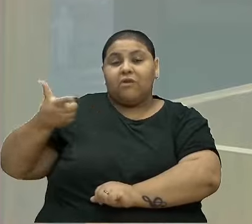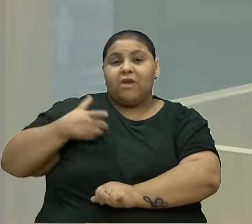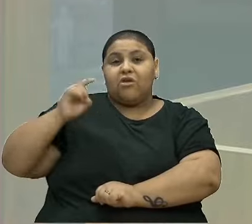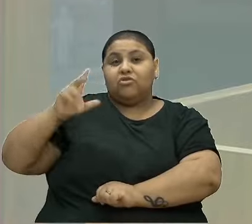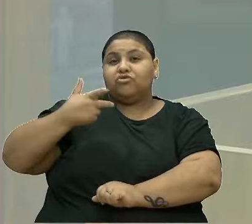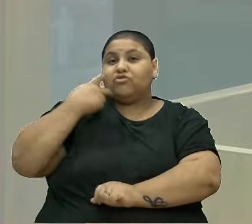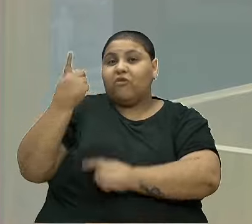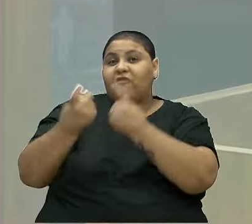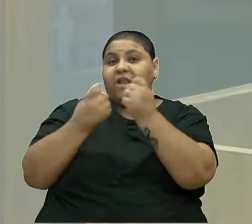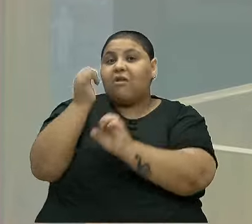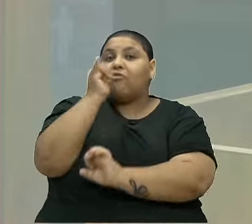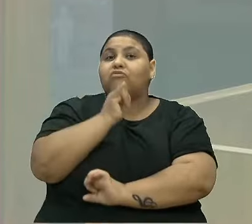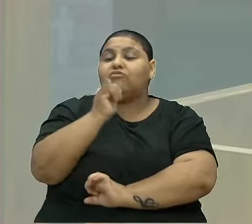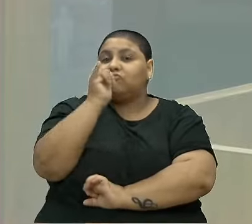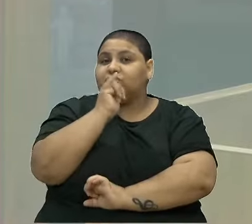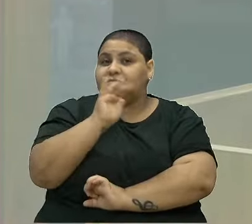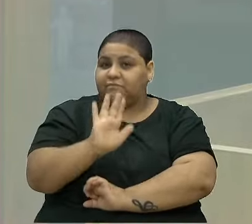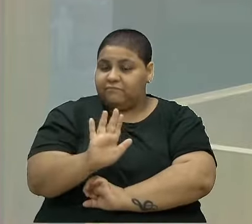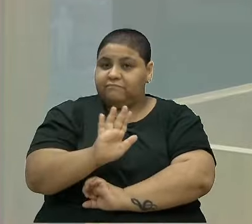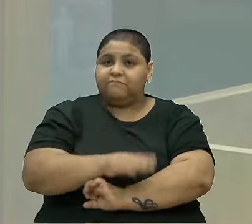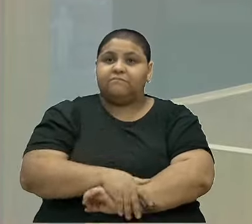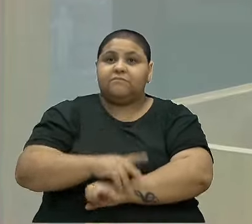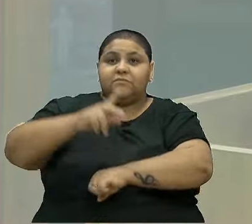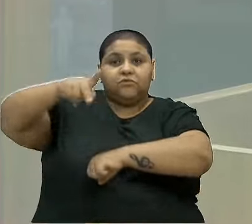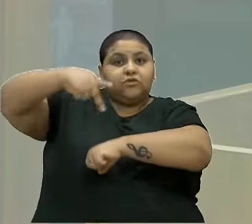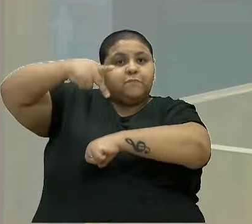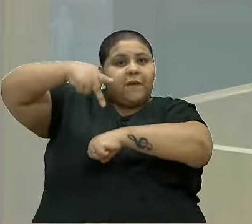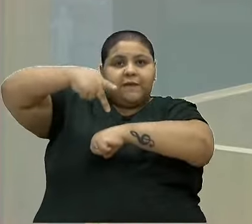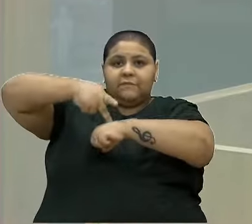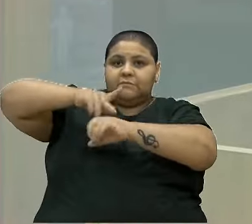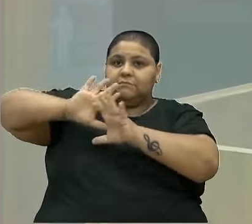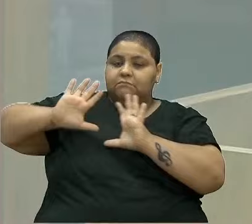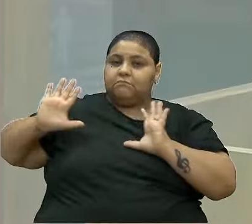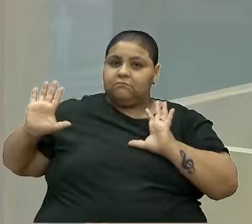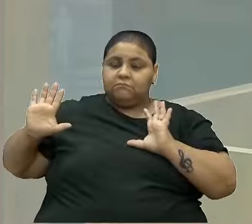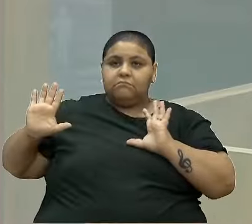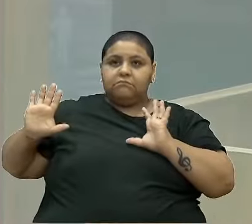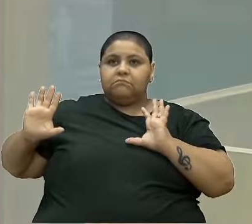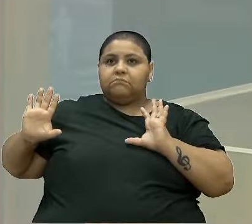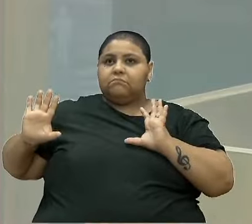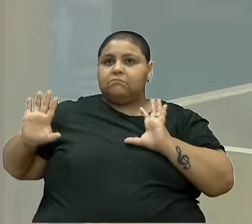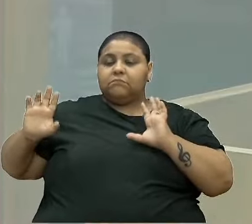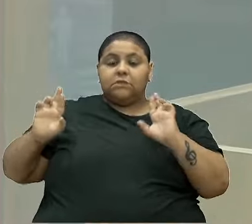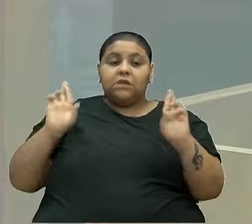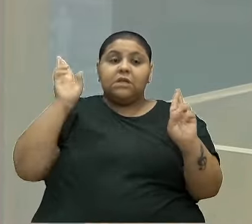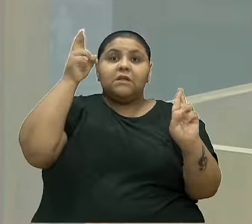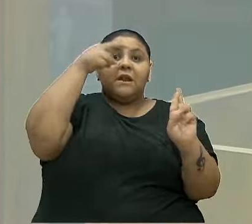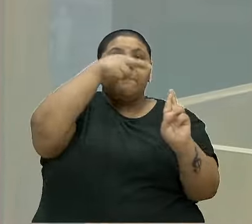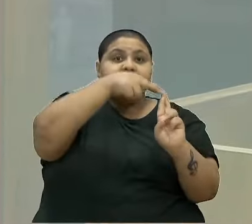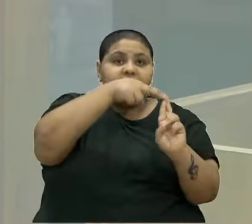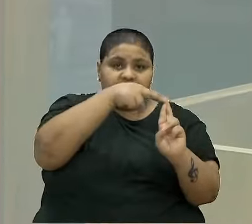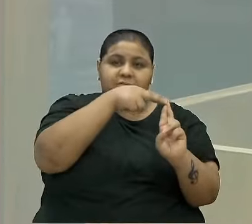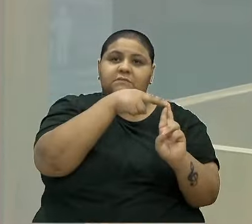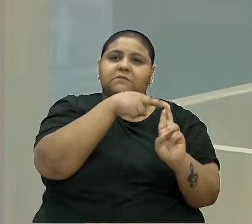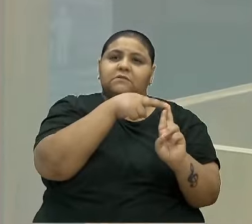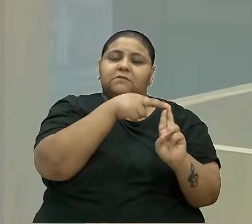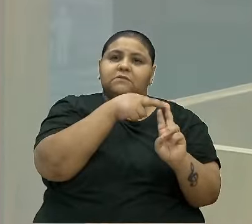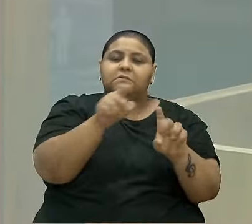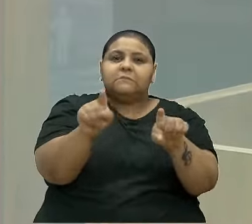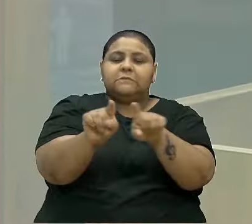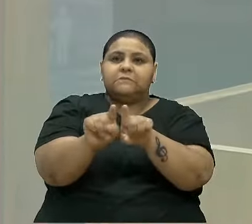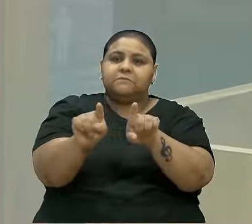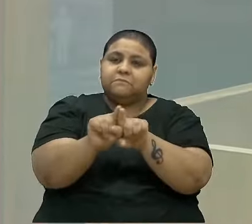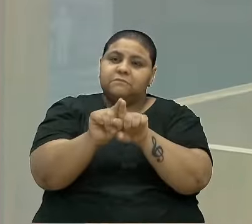alguns exemplos, alguns exemplos de países que são referenciados, inclusive